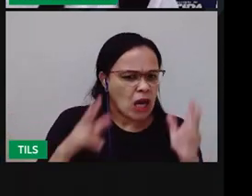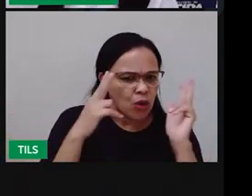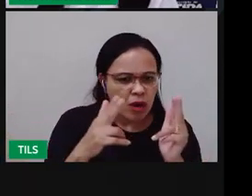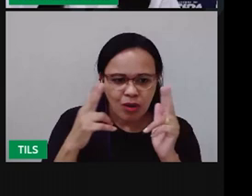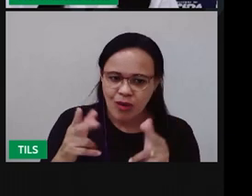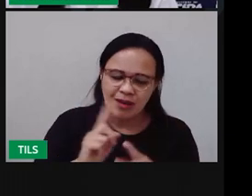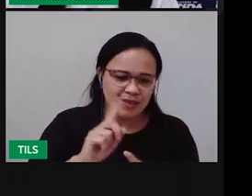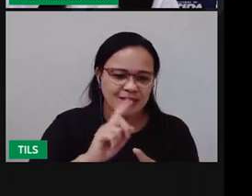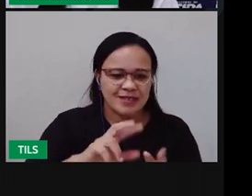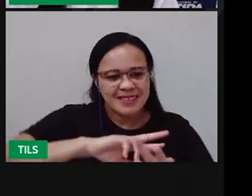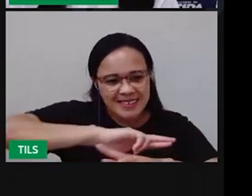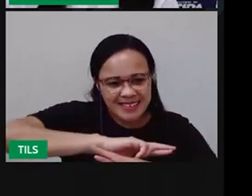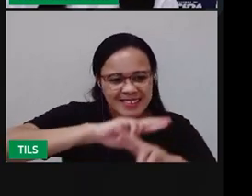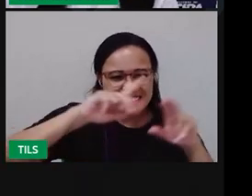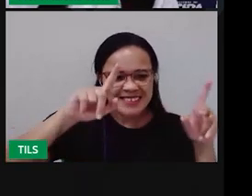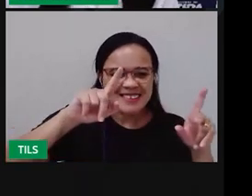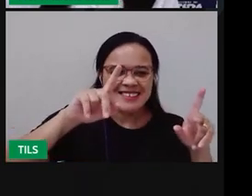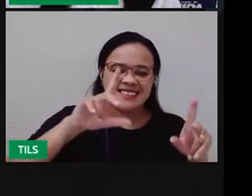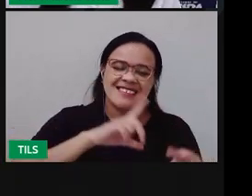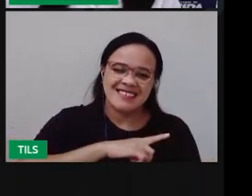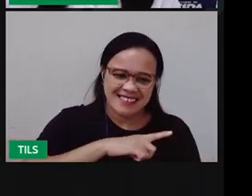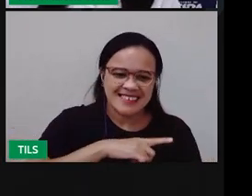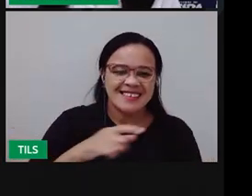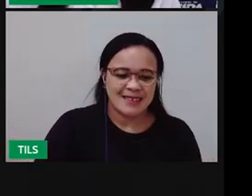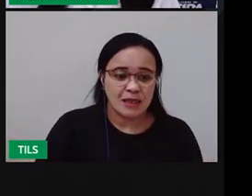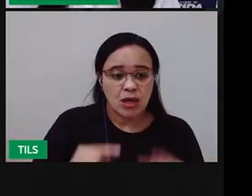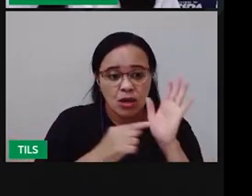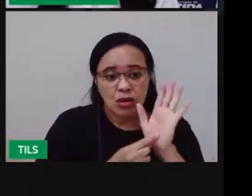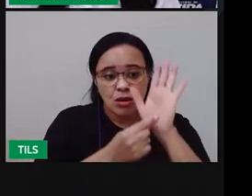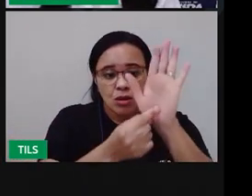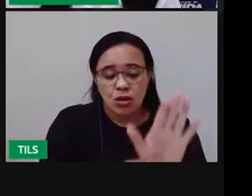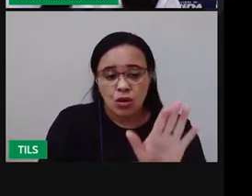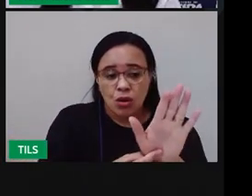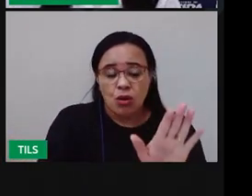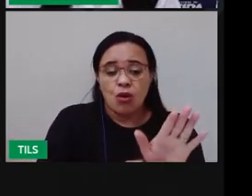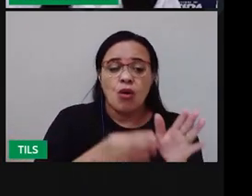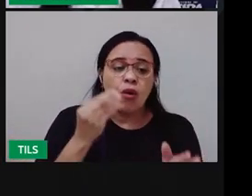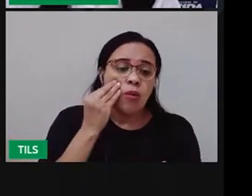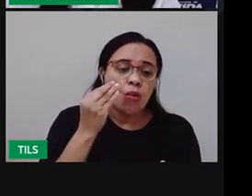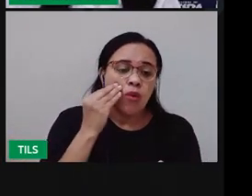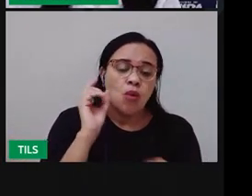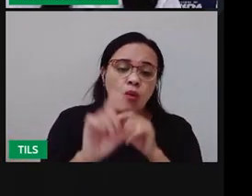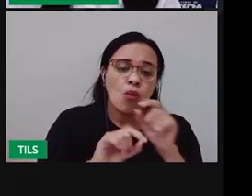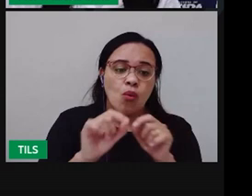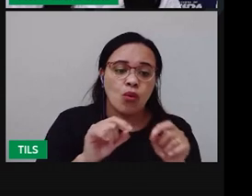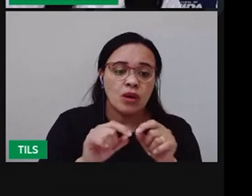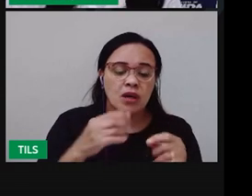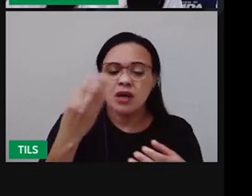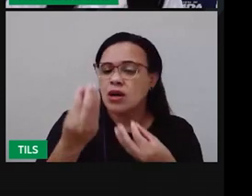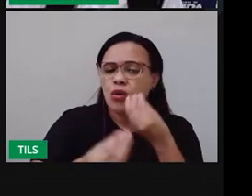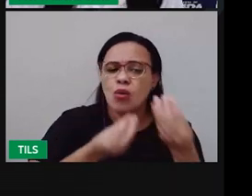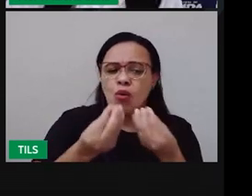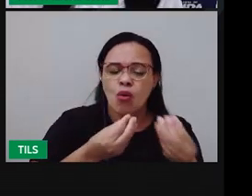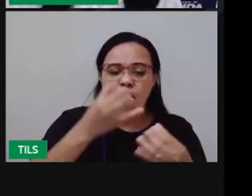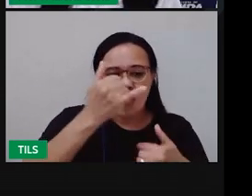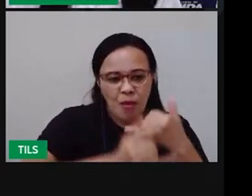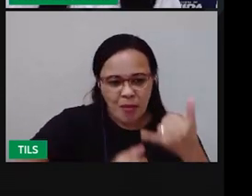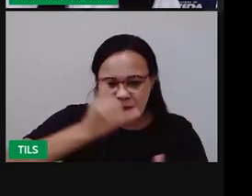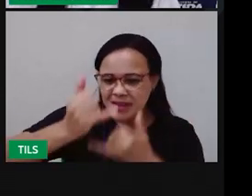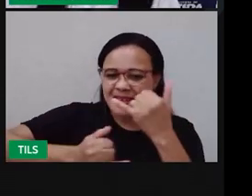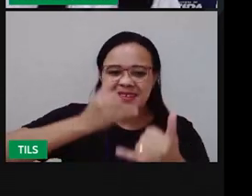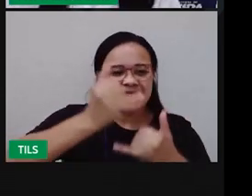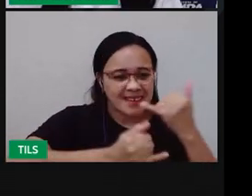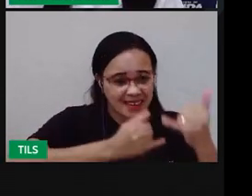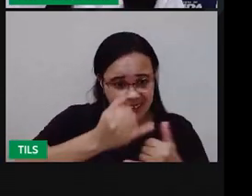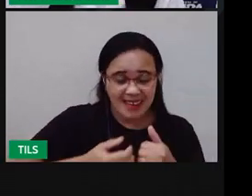Vou mostrar agora Um vídeo Que mostra um pouco De como que a gente Pode brincar Com a amarelinha Esse vídeo